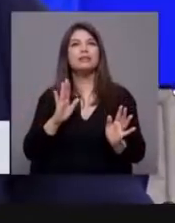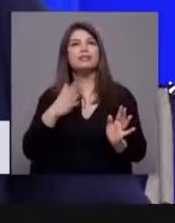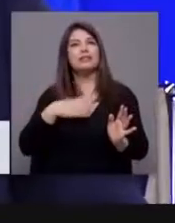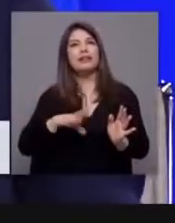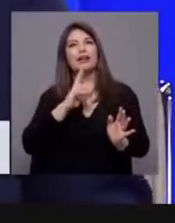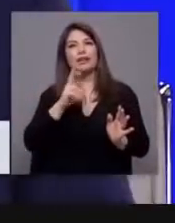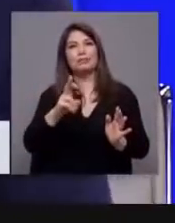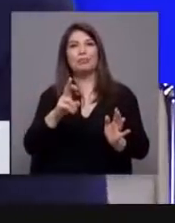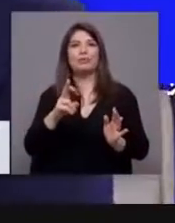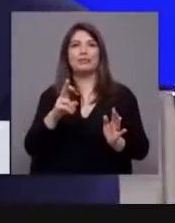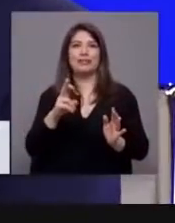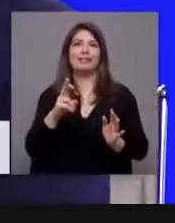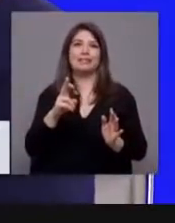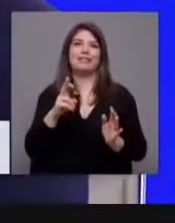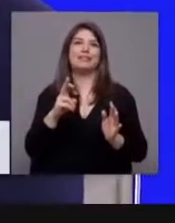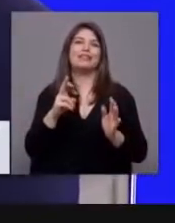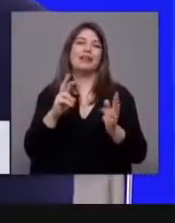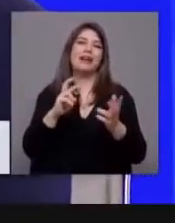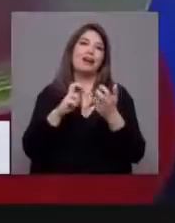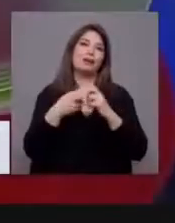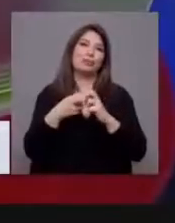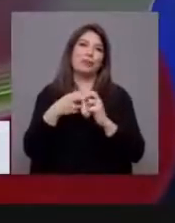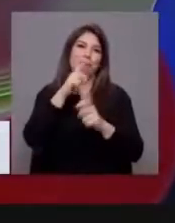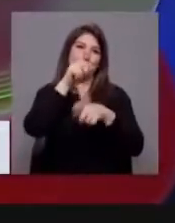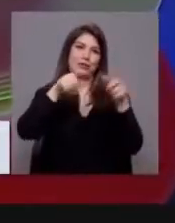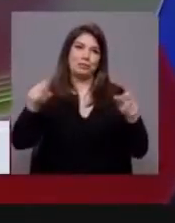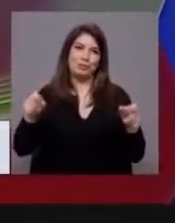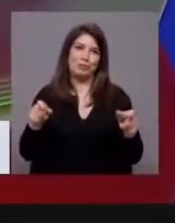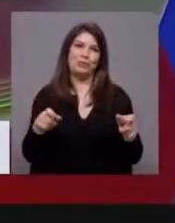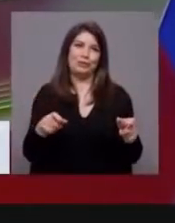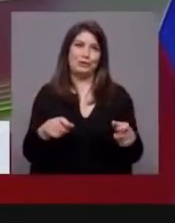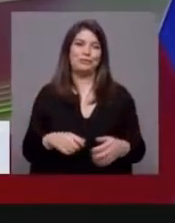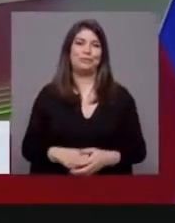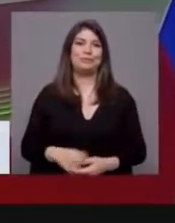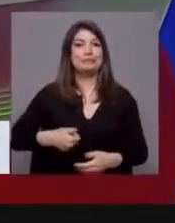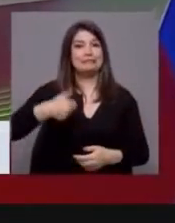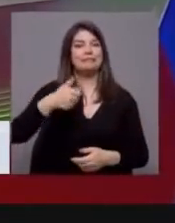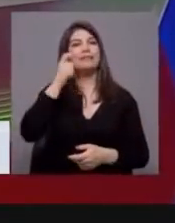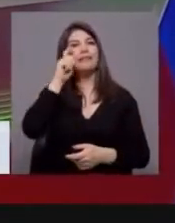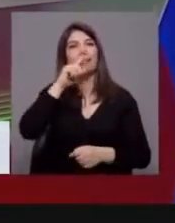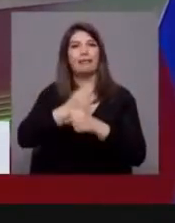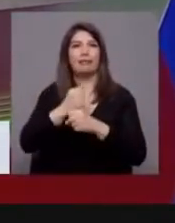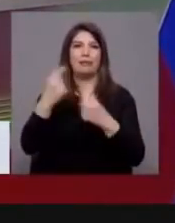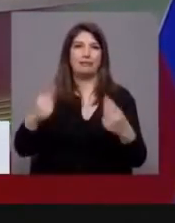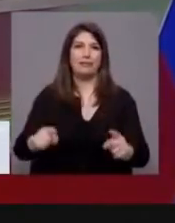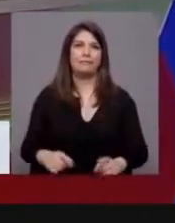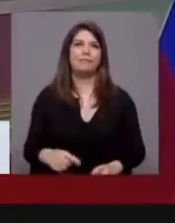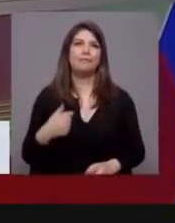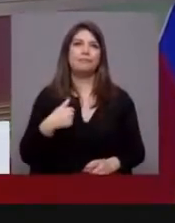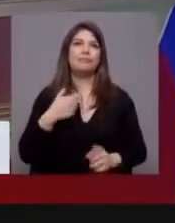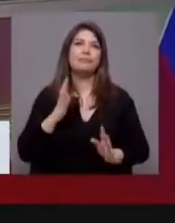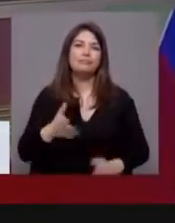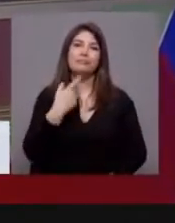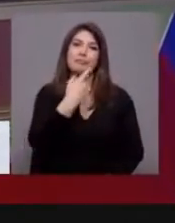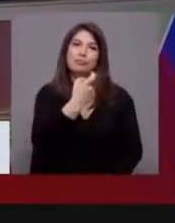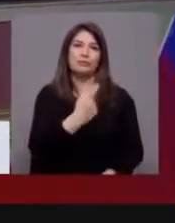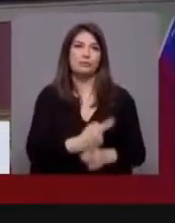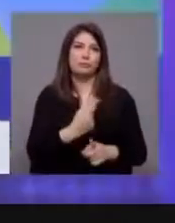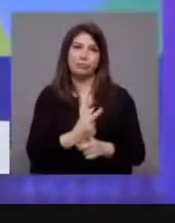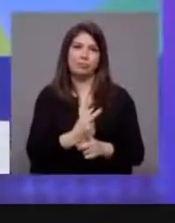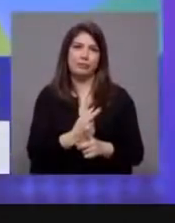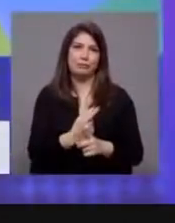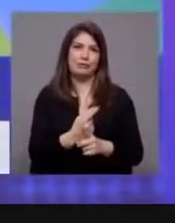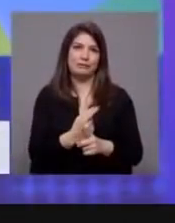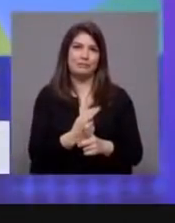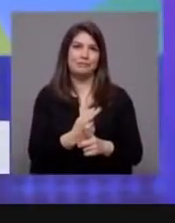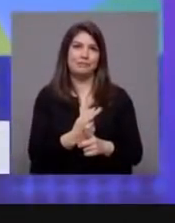António Costa, agora tenho mesmo que ia equilibrar. É sempre usada para responder porque ainda trabalha. António Costa, que lhe fazer a mesma pergunta. A mesma